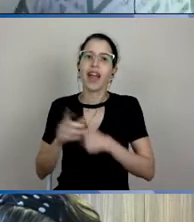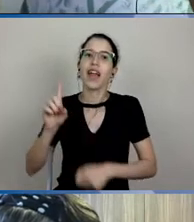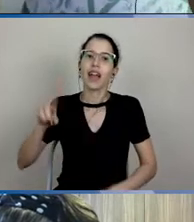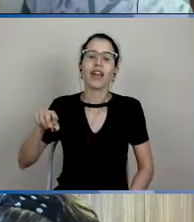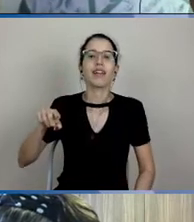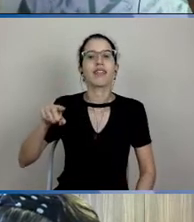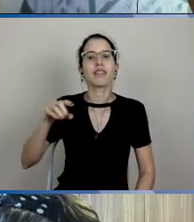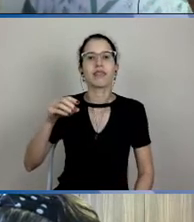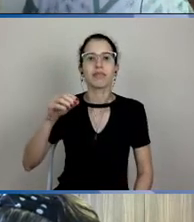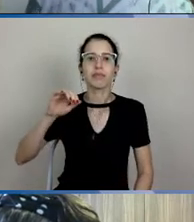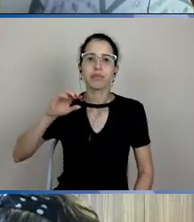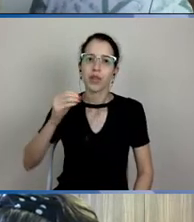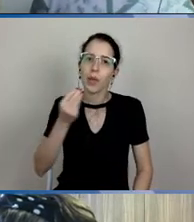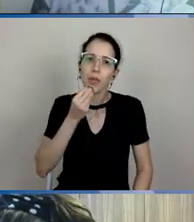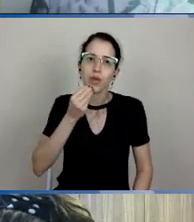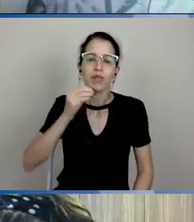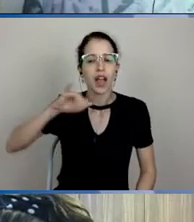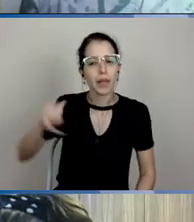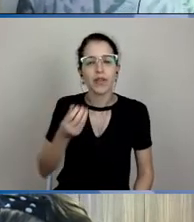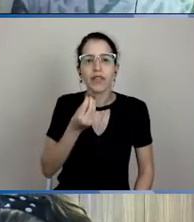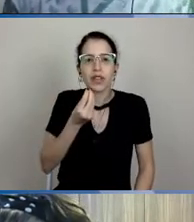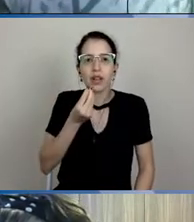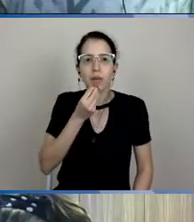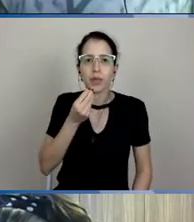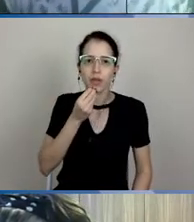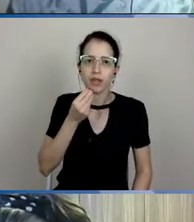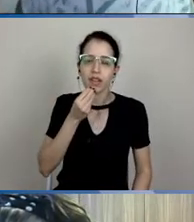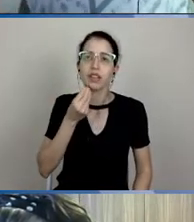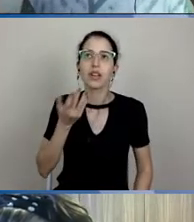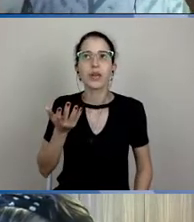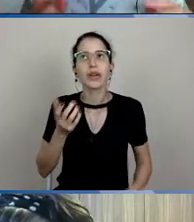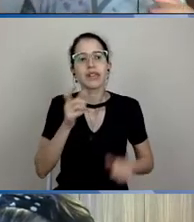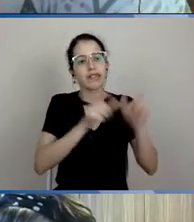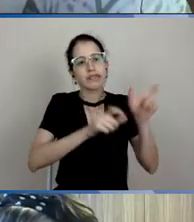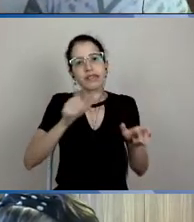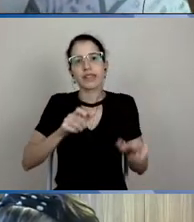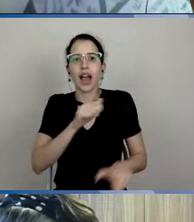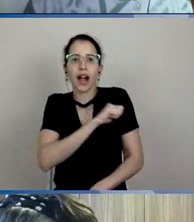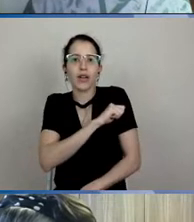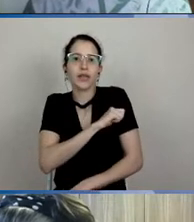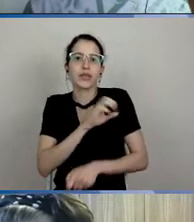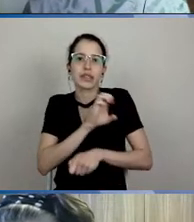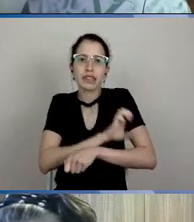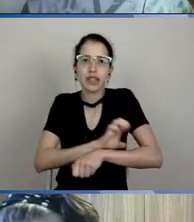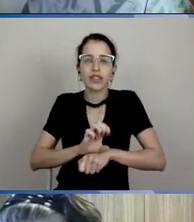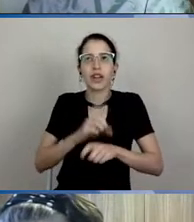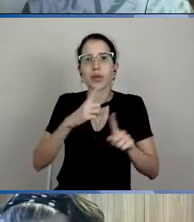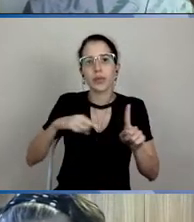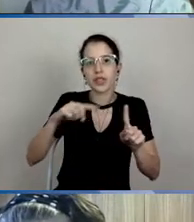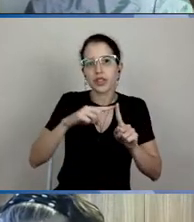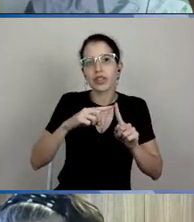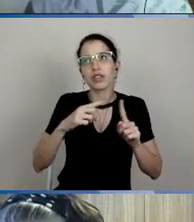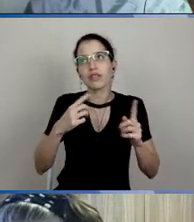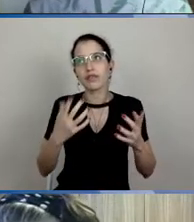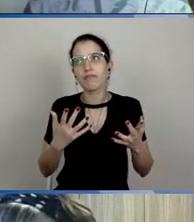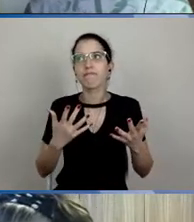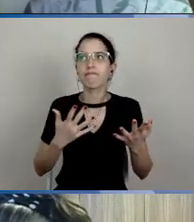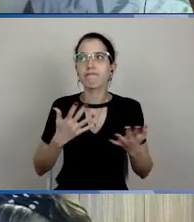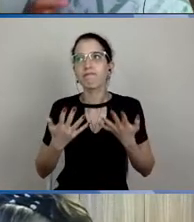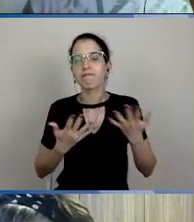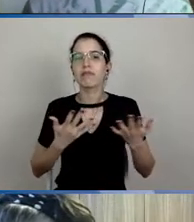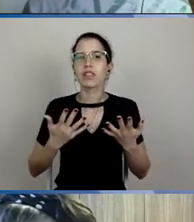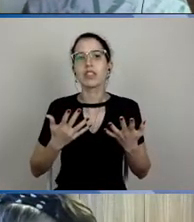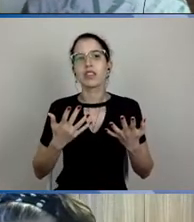não vai satisfazer o interesse de todos os estagiários, obviamente, mas vai cumprir o principal objetivo que é ir a campo com